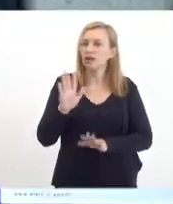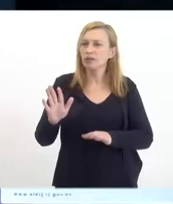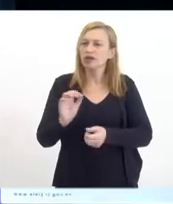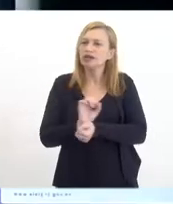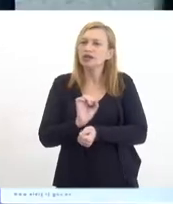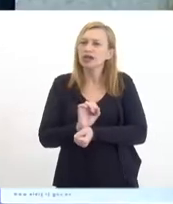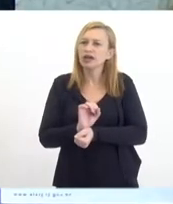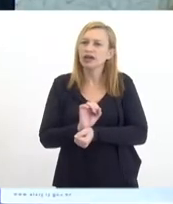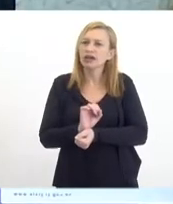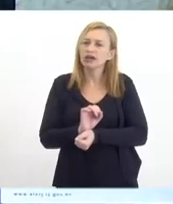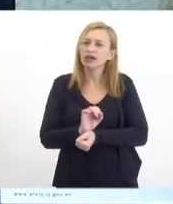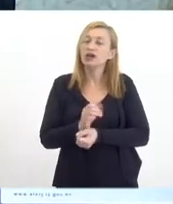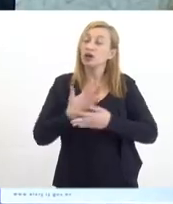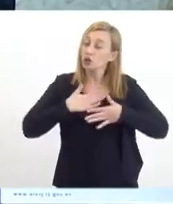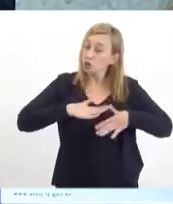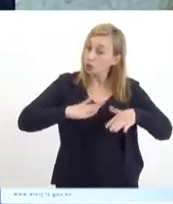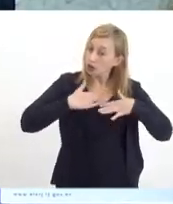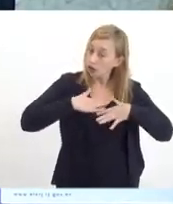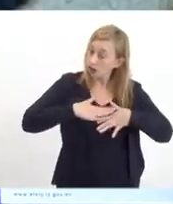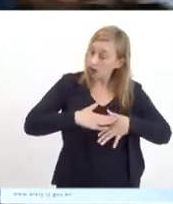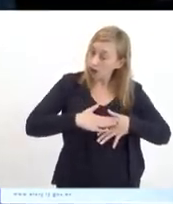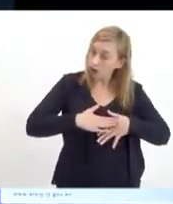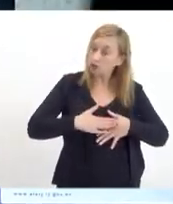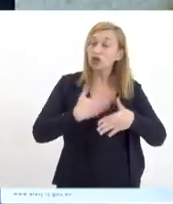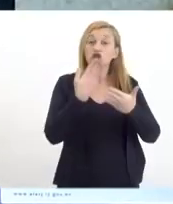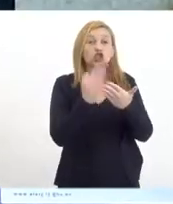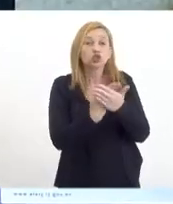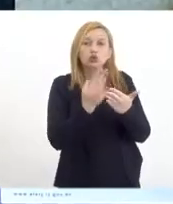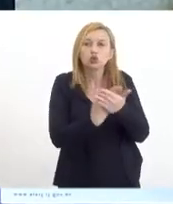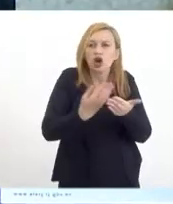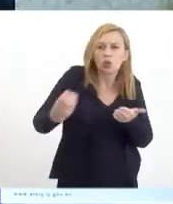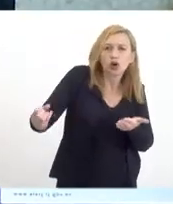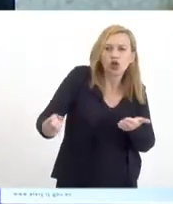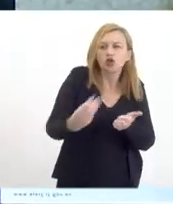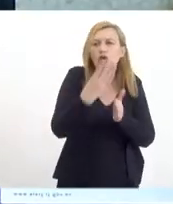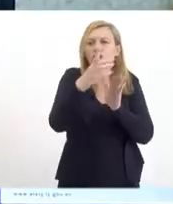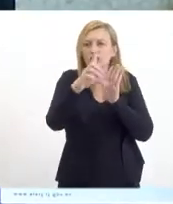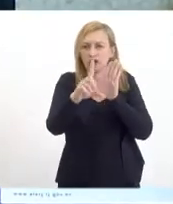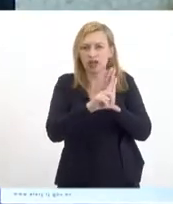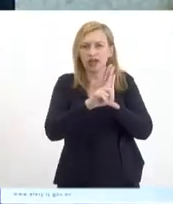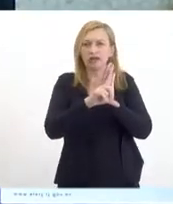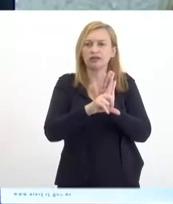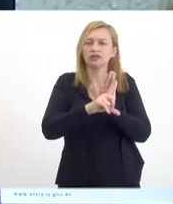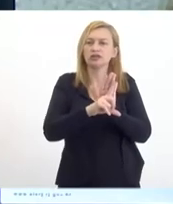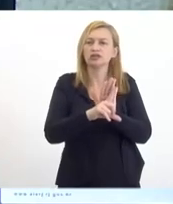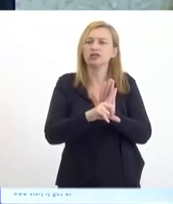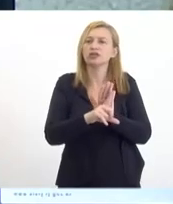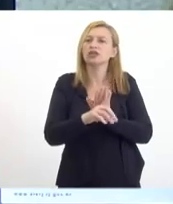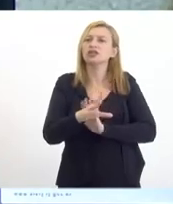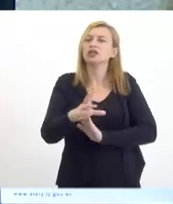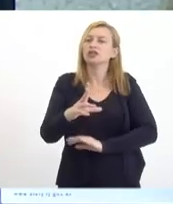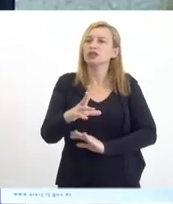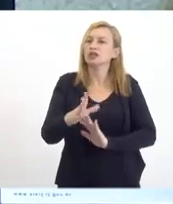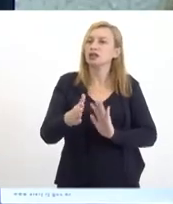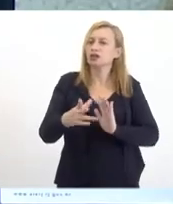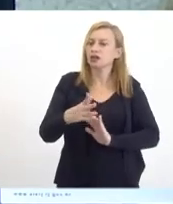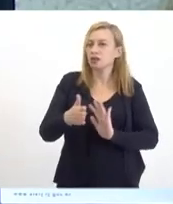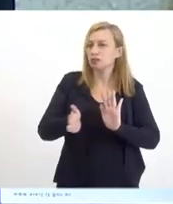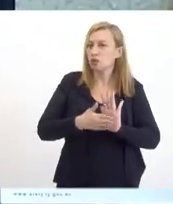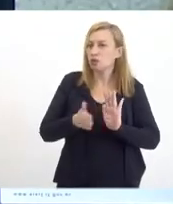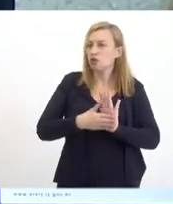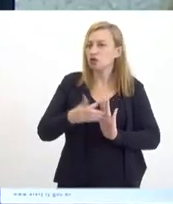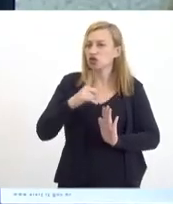precisa com calma estudar uma nova legislação e propor as bancadas para que a gente possa